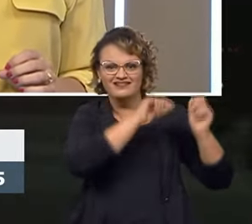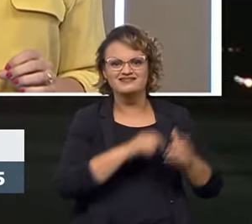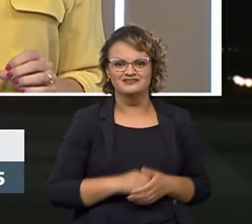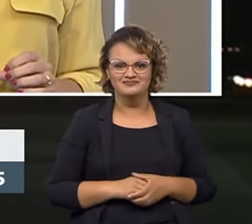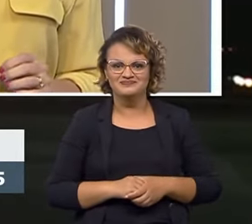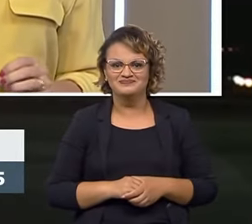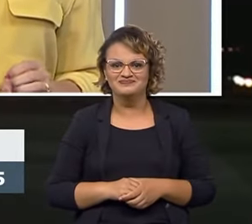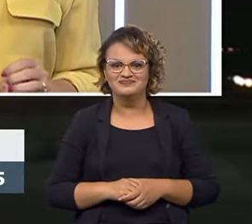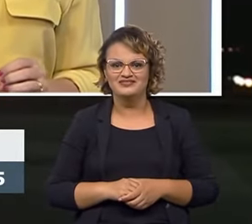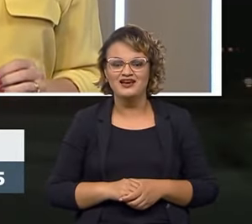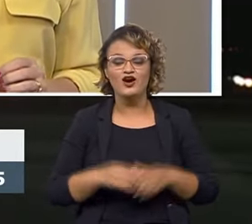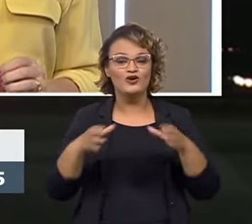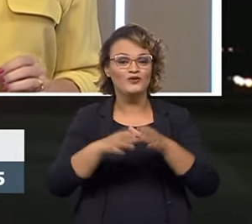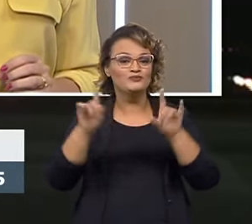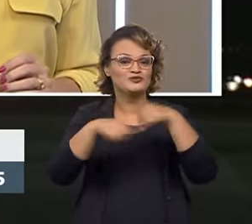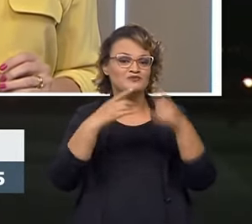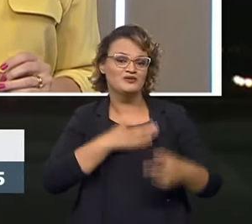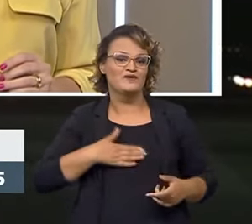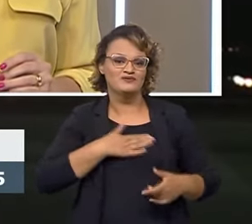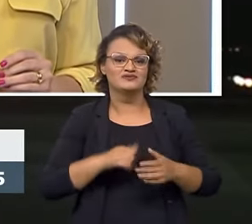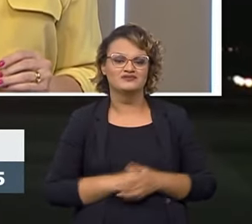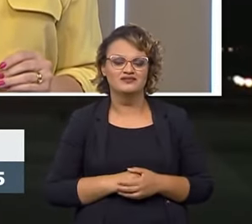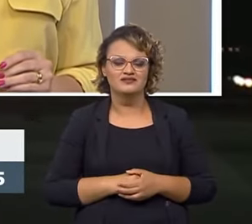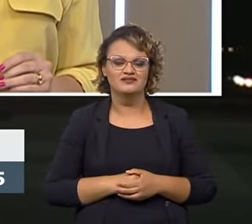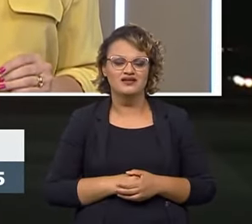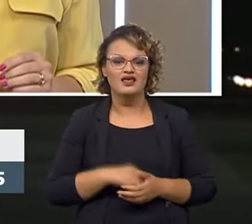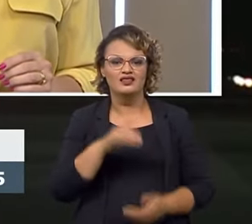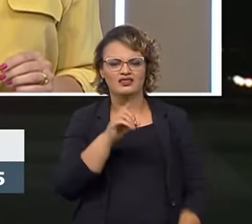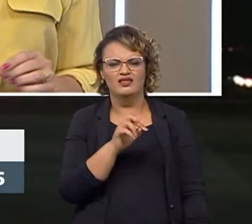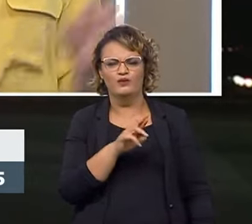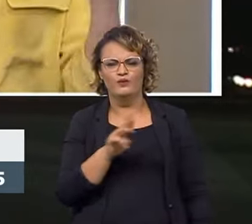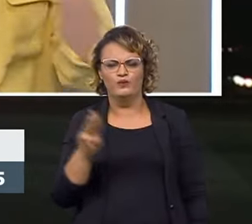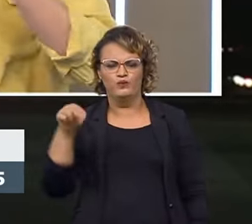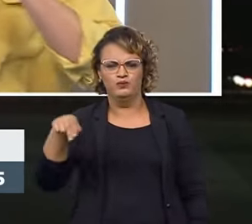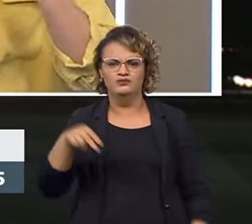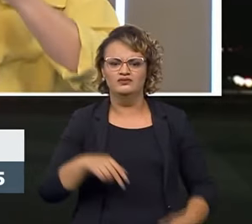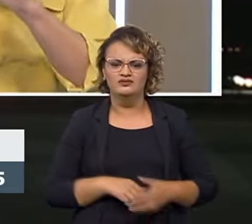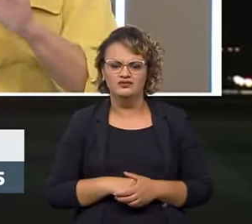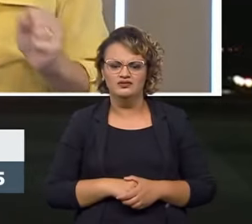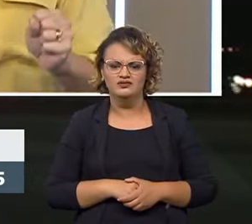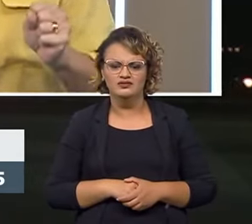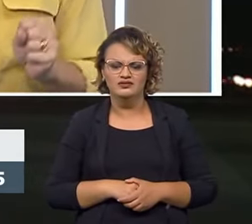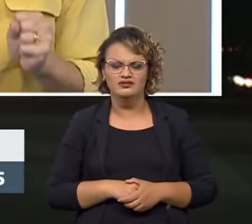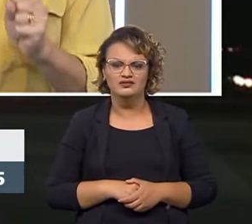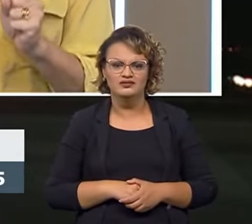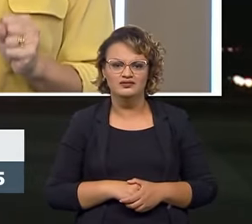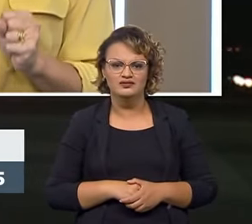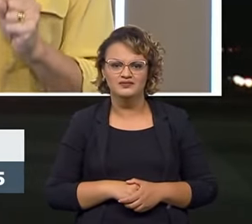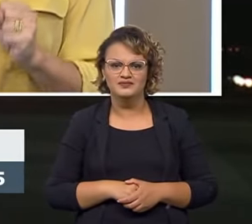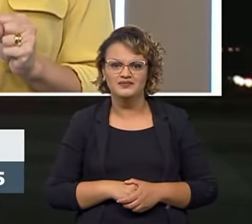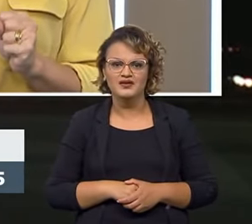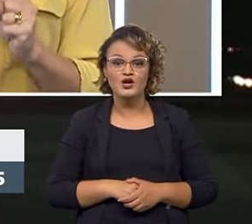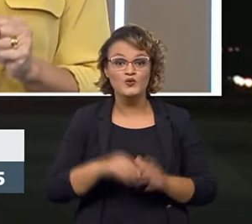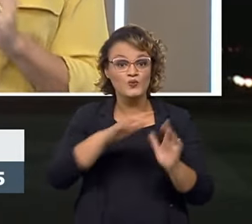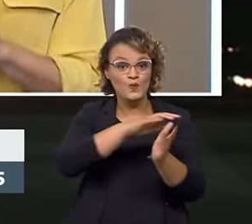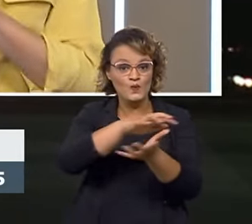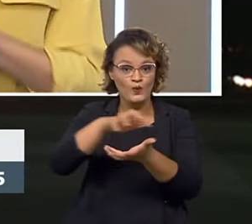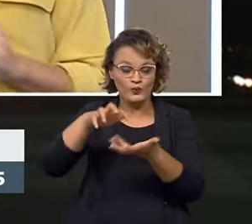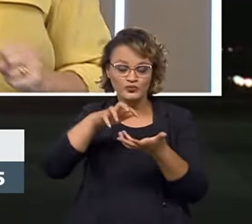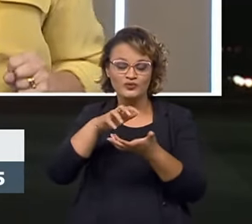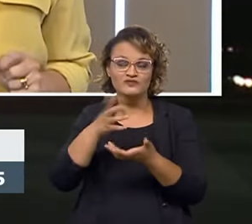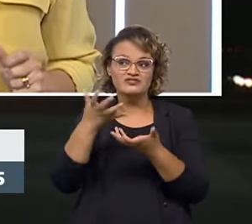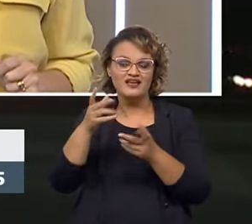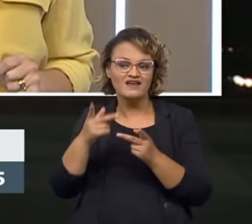Qual é a sua banda favorita? The Who. The Who? Hum, a chamada do CSI. Qual lugar do mundo ainda